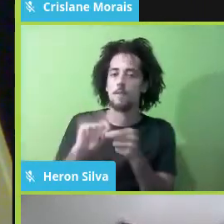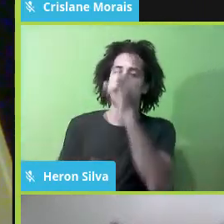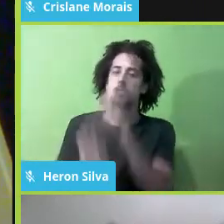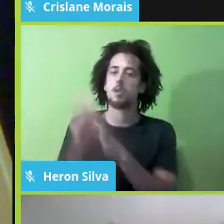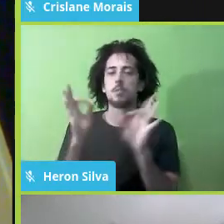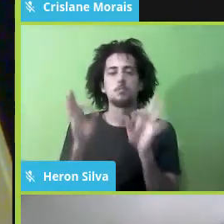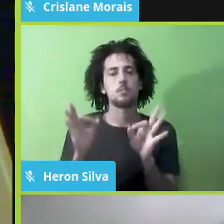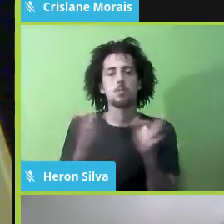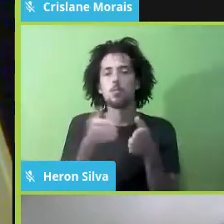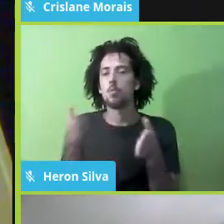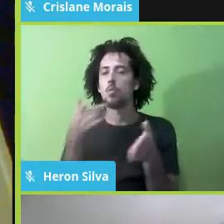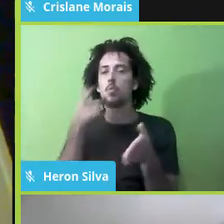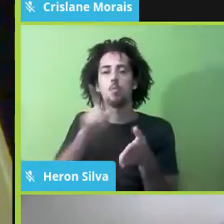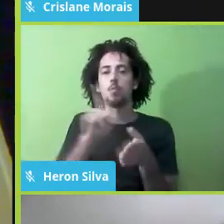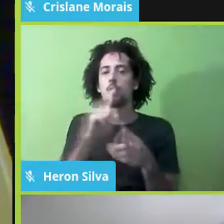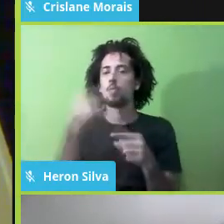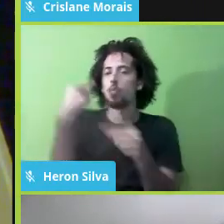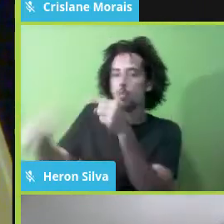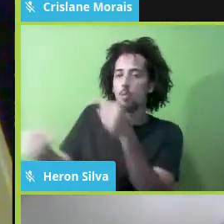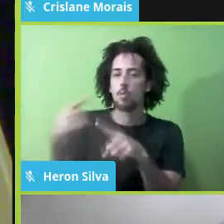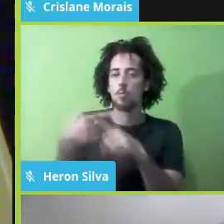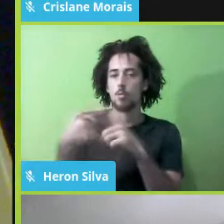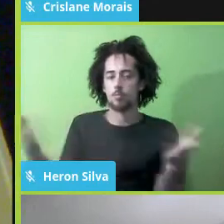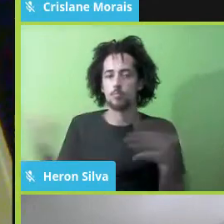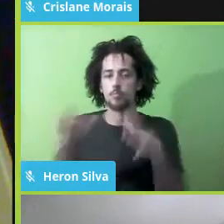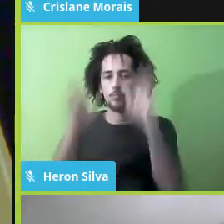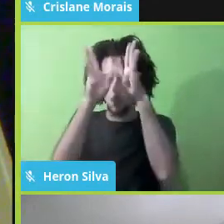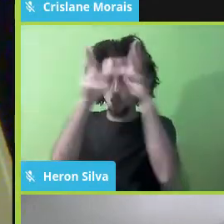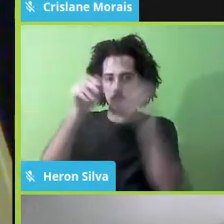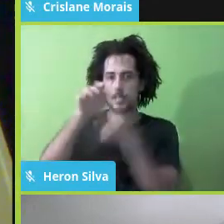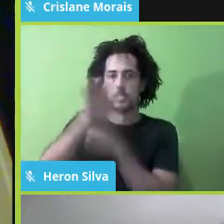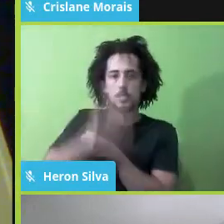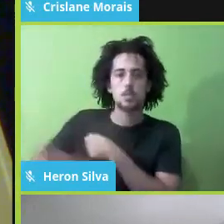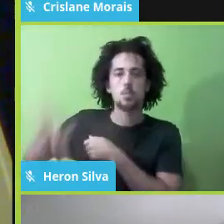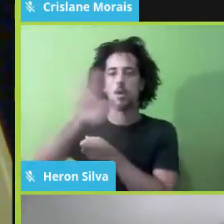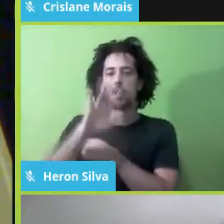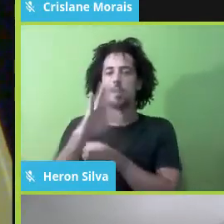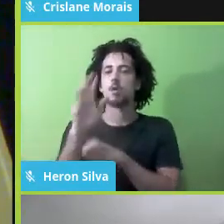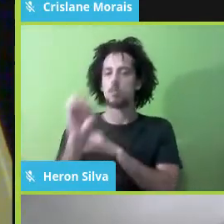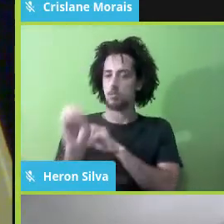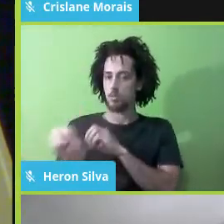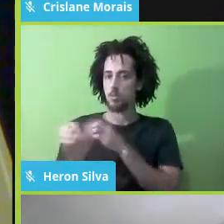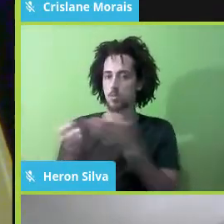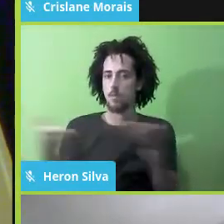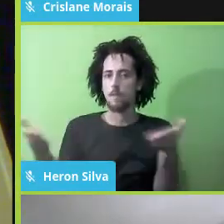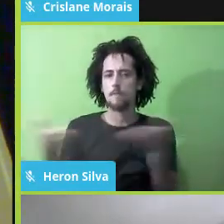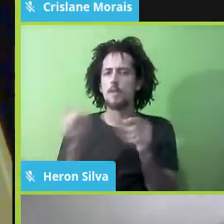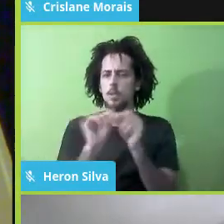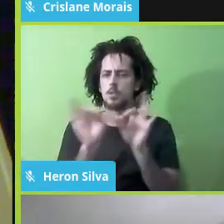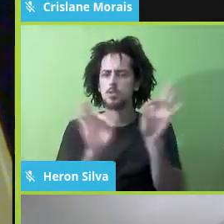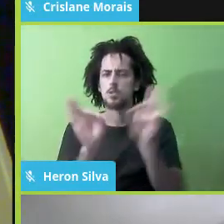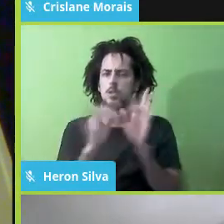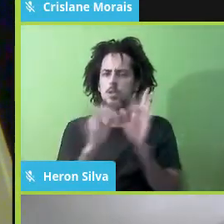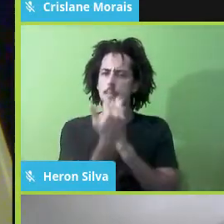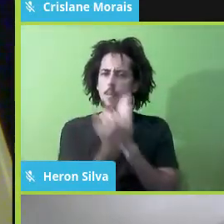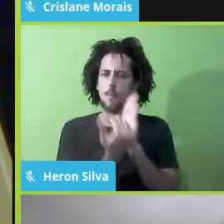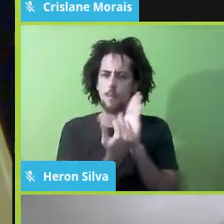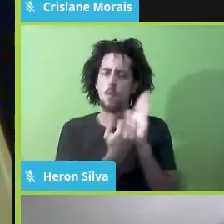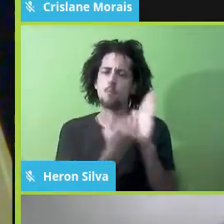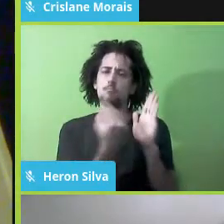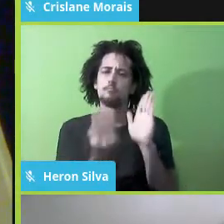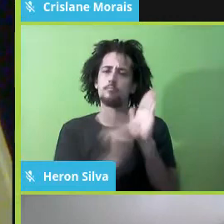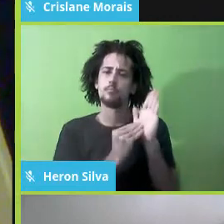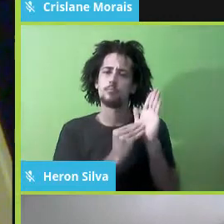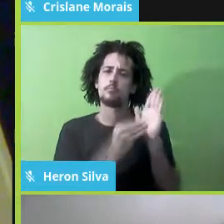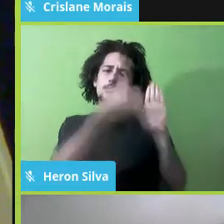Educação, ele fez até um parecer, que todo mundo já deve estar sabendo, nessa altura, ele tem um problema que ele